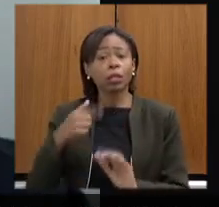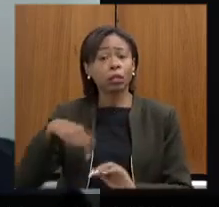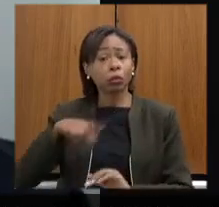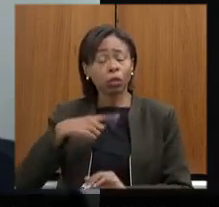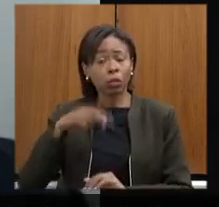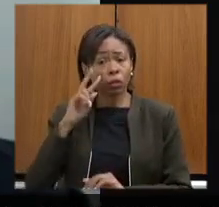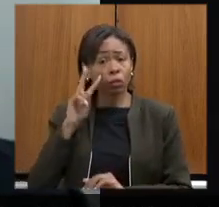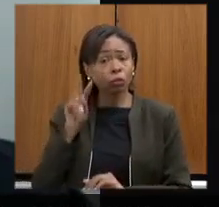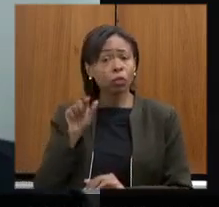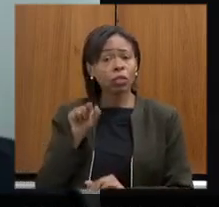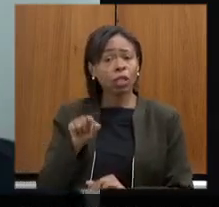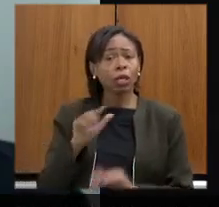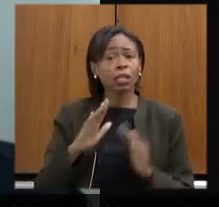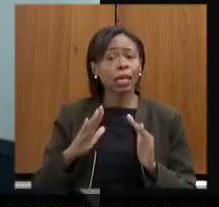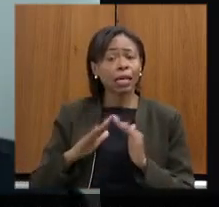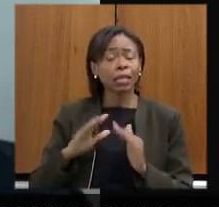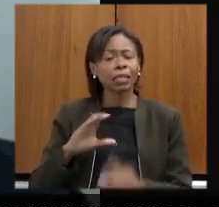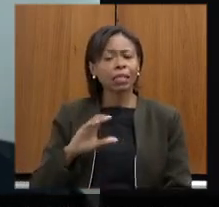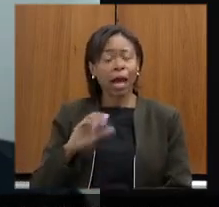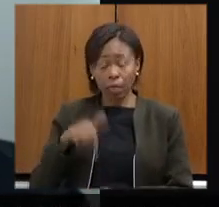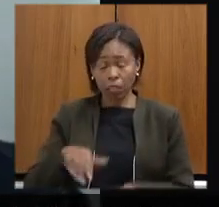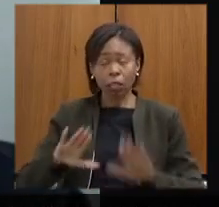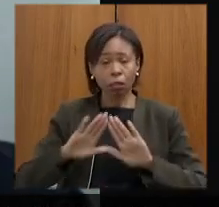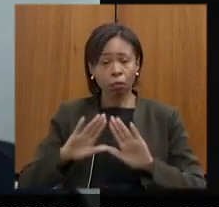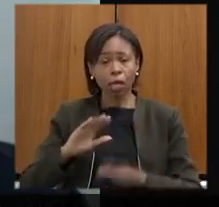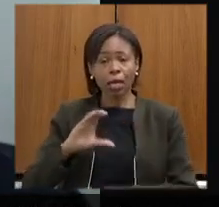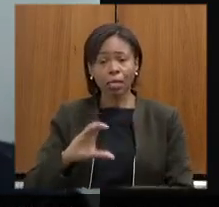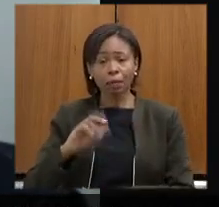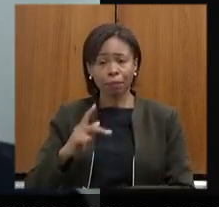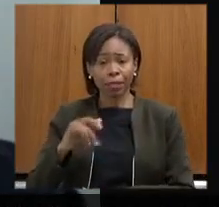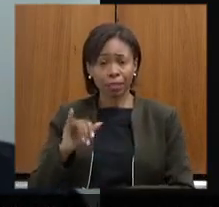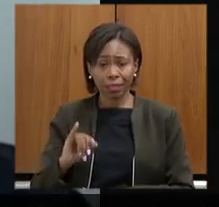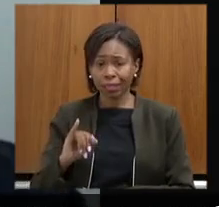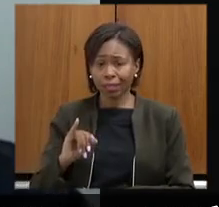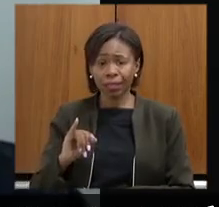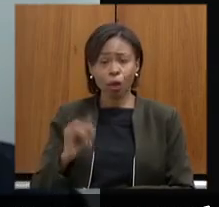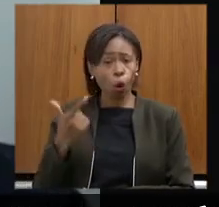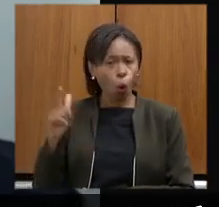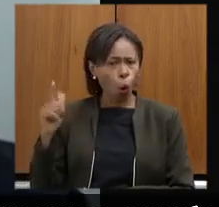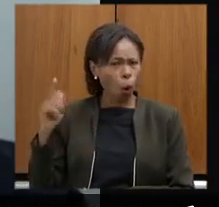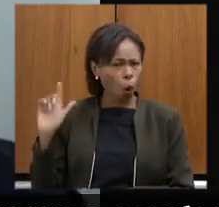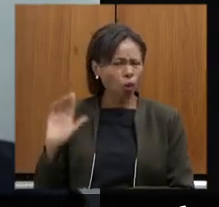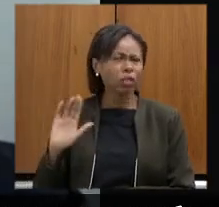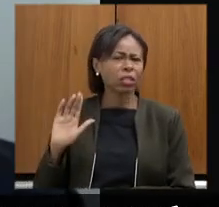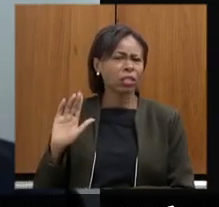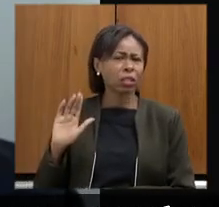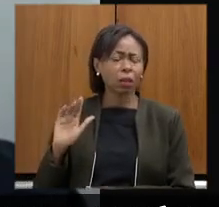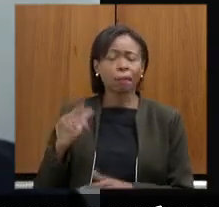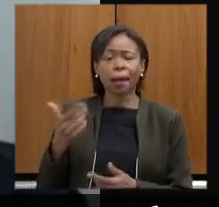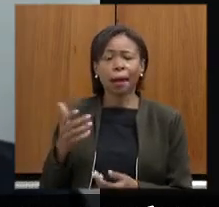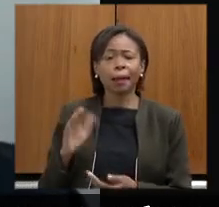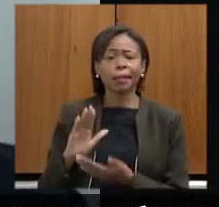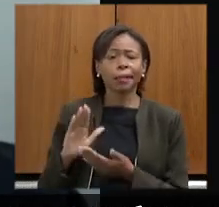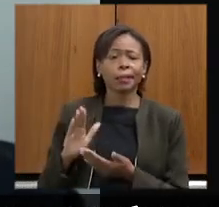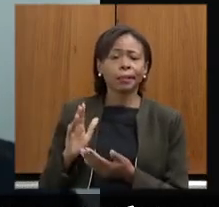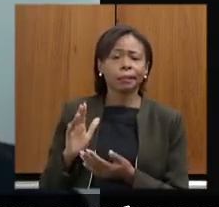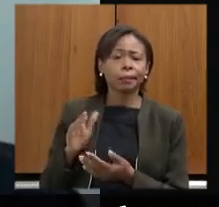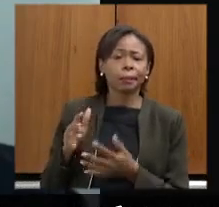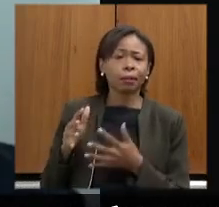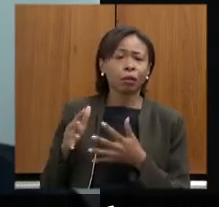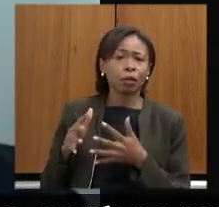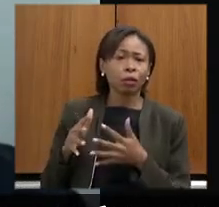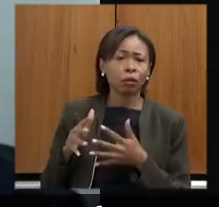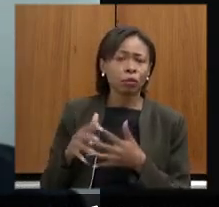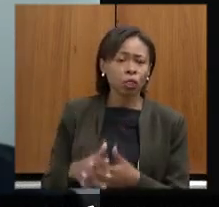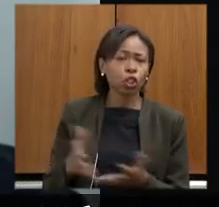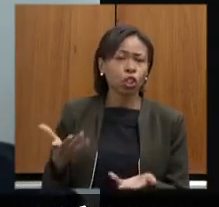na casa CPIs que por muito menos passaram aí justamente pra dar a encheção do saco pro governo questão da CPI da CEMIC